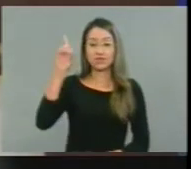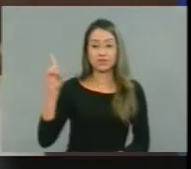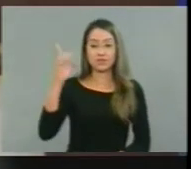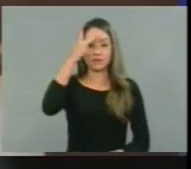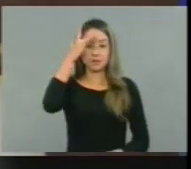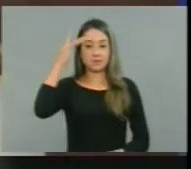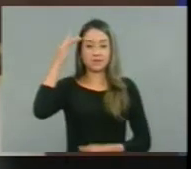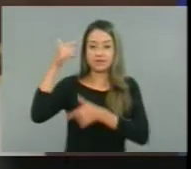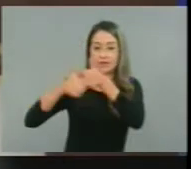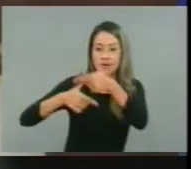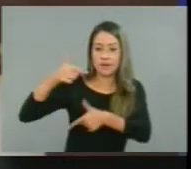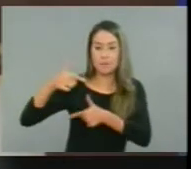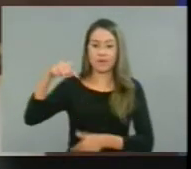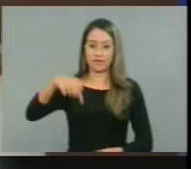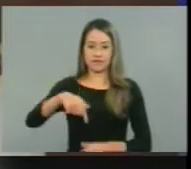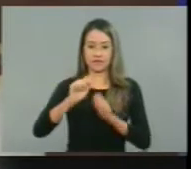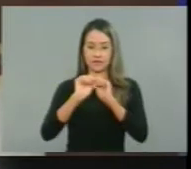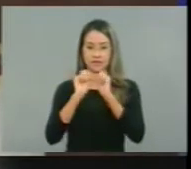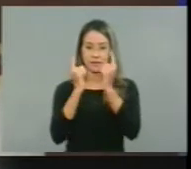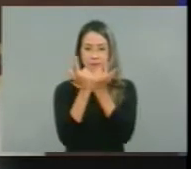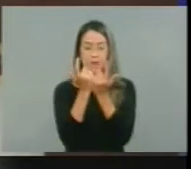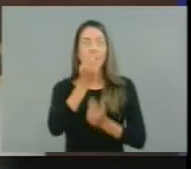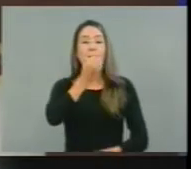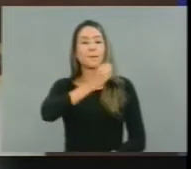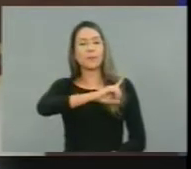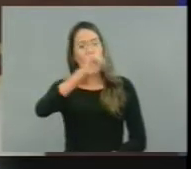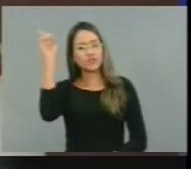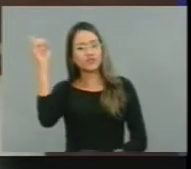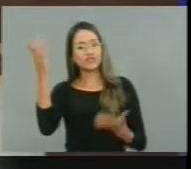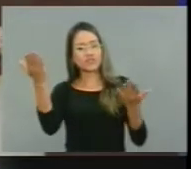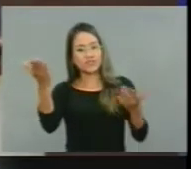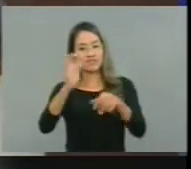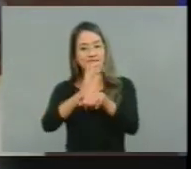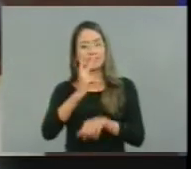aqui da casa, bom dia à população do Ceará.